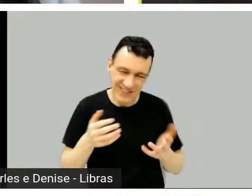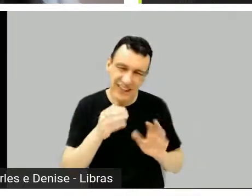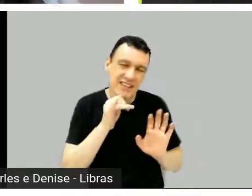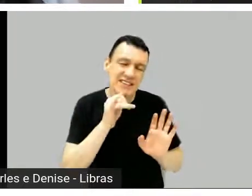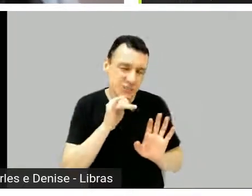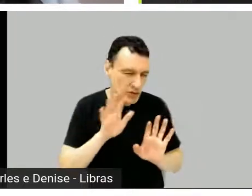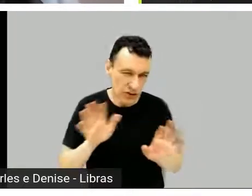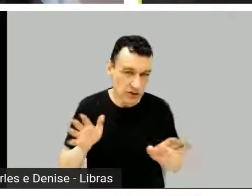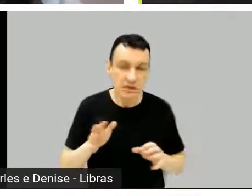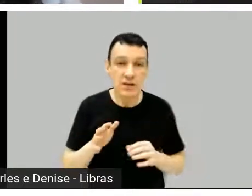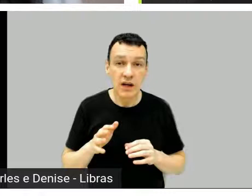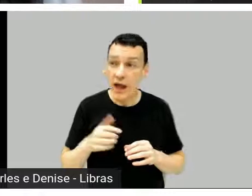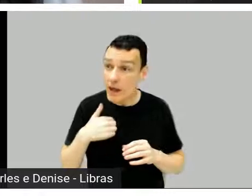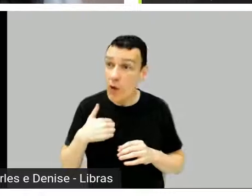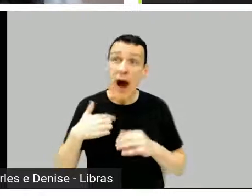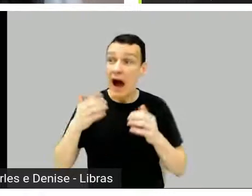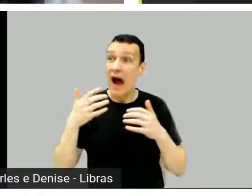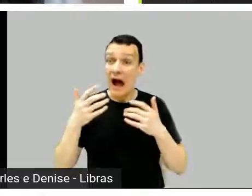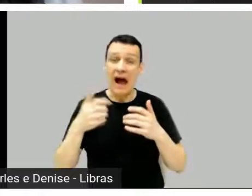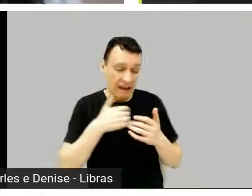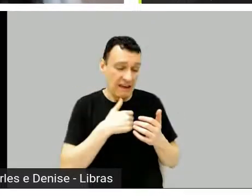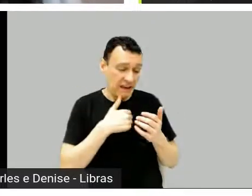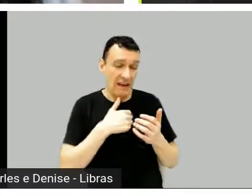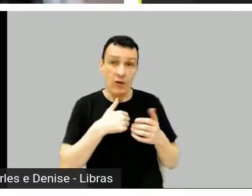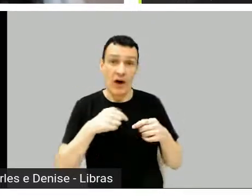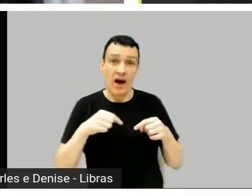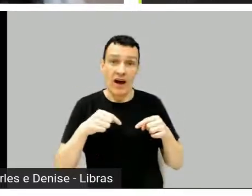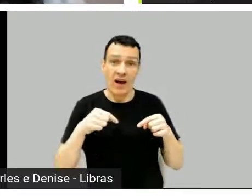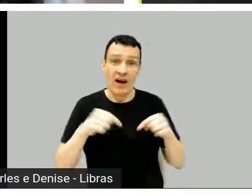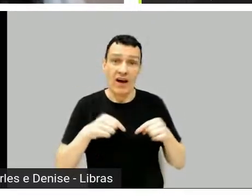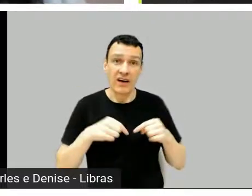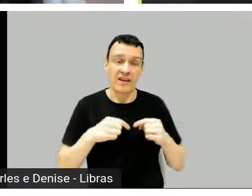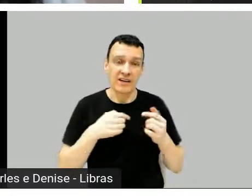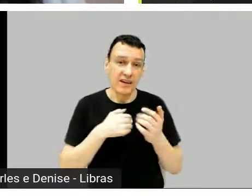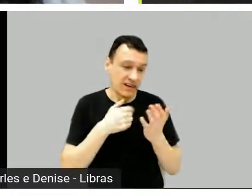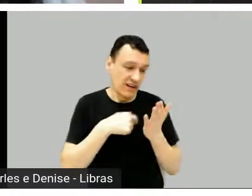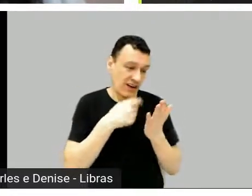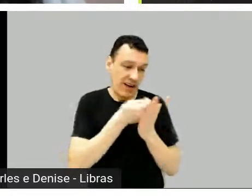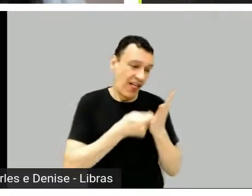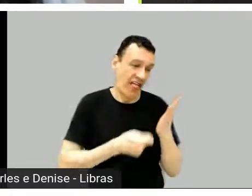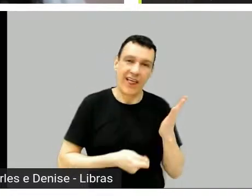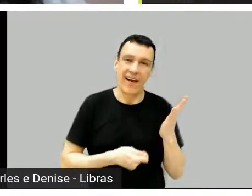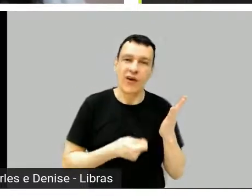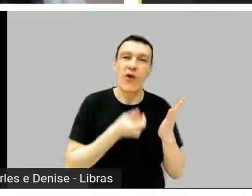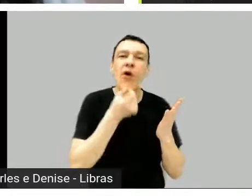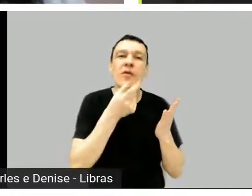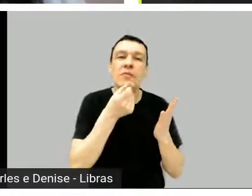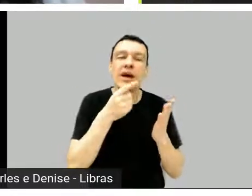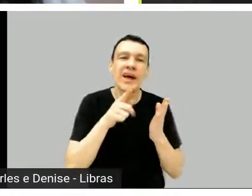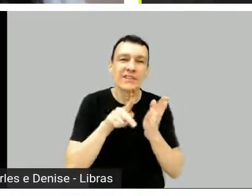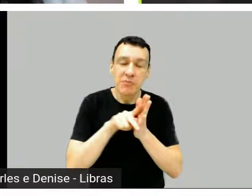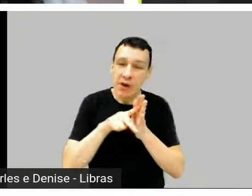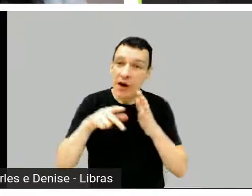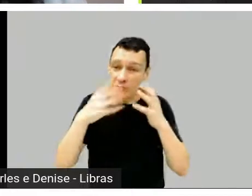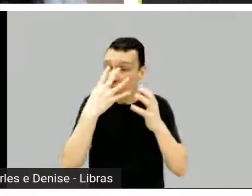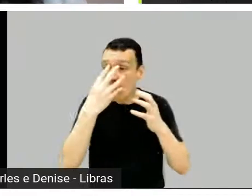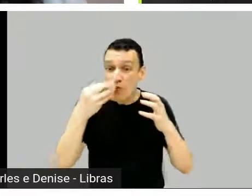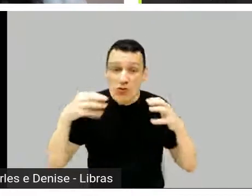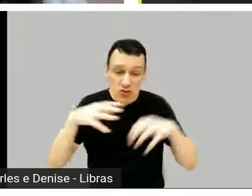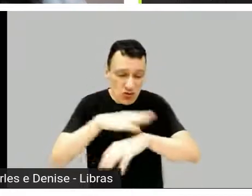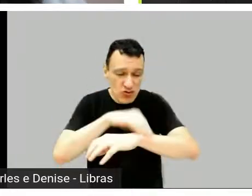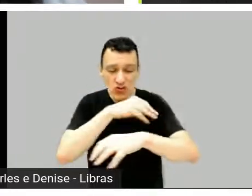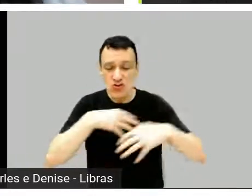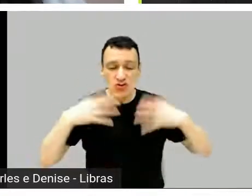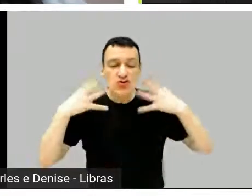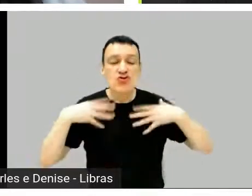Não adianta você correr para ser a milésima pessoa que vai fazer uma comédia de lobisomens, especialmente se você não tem